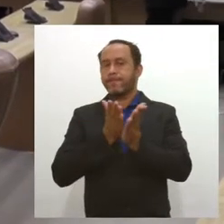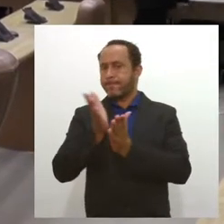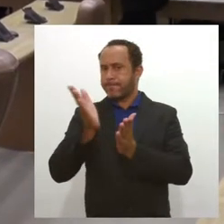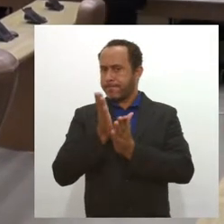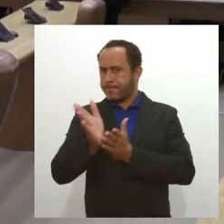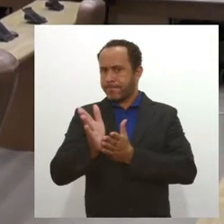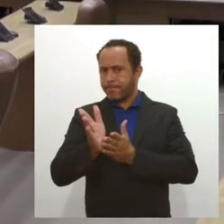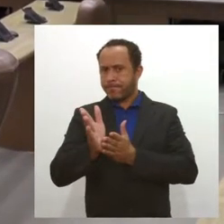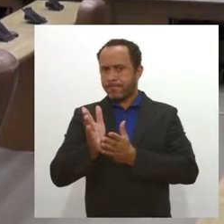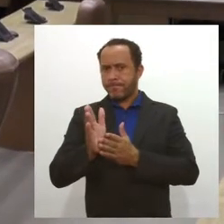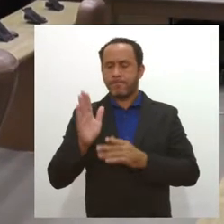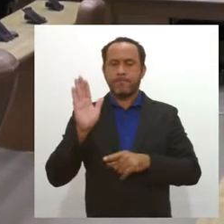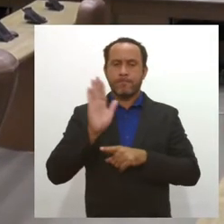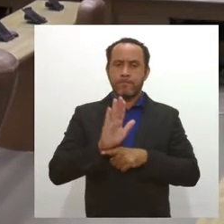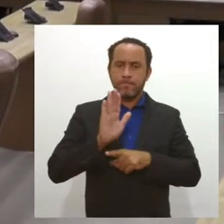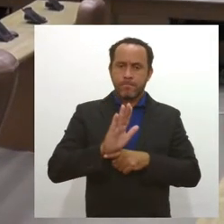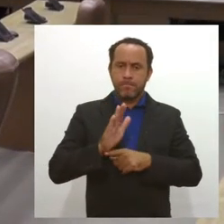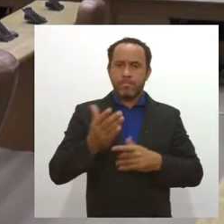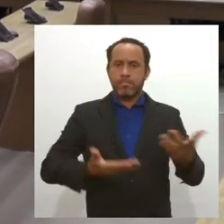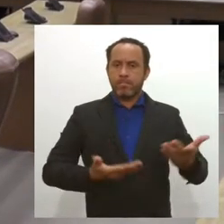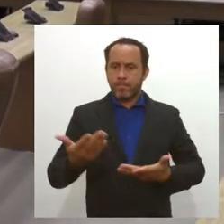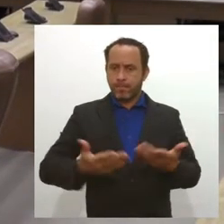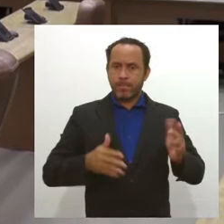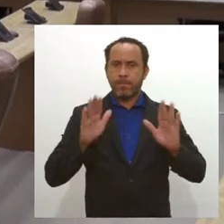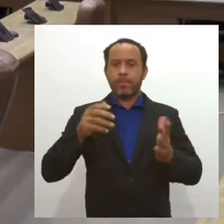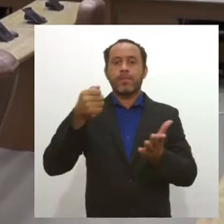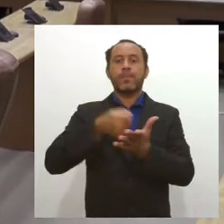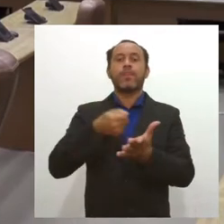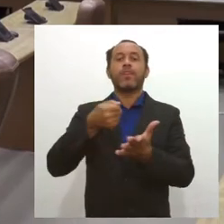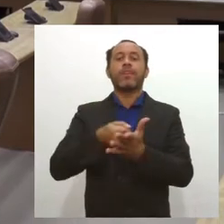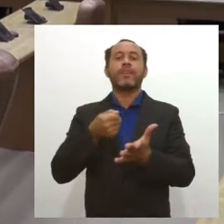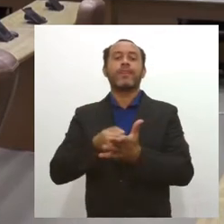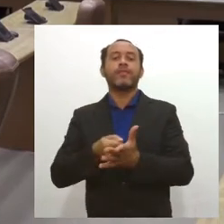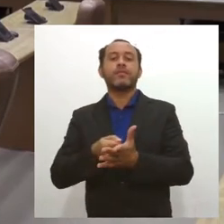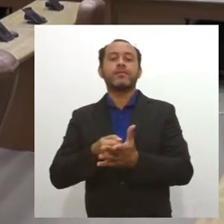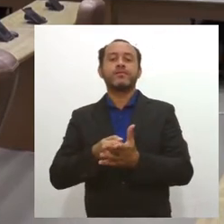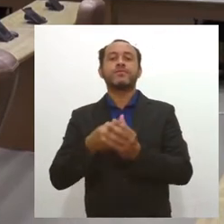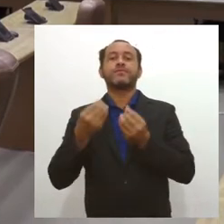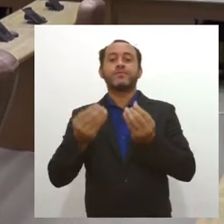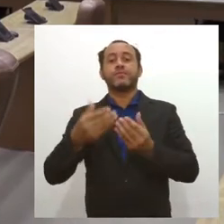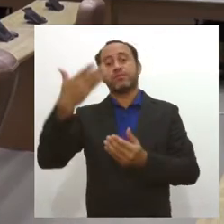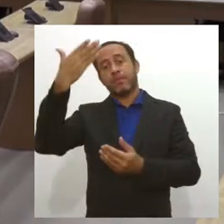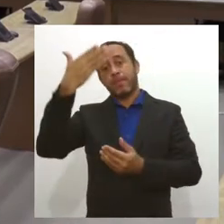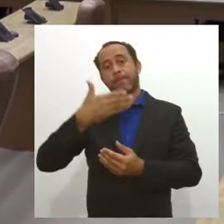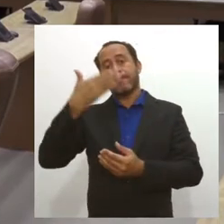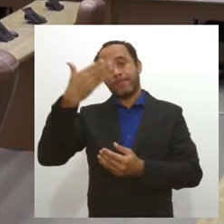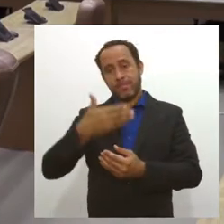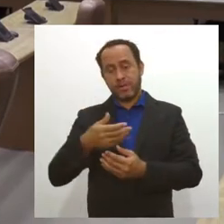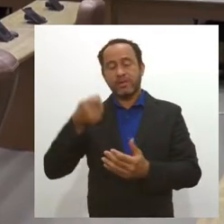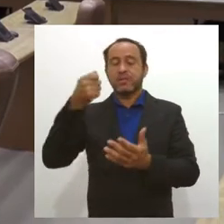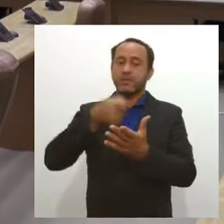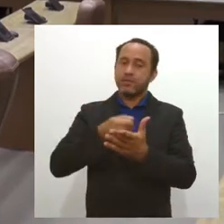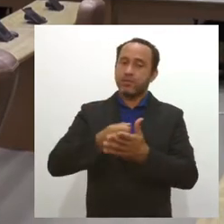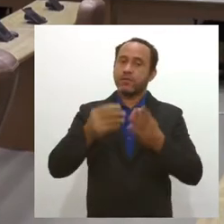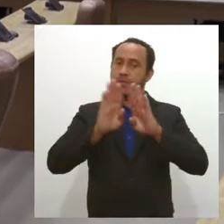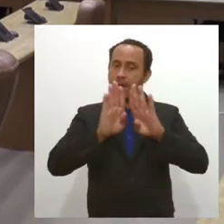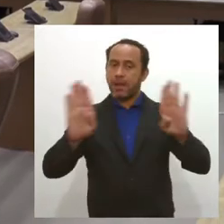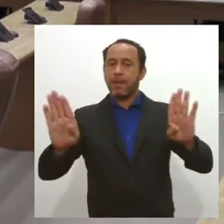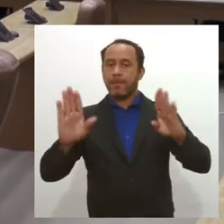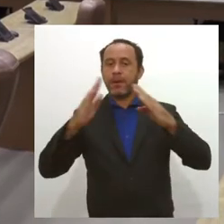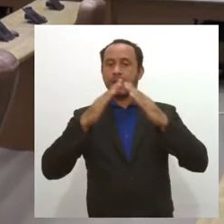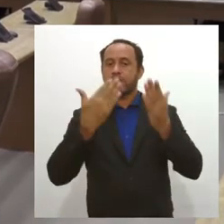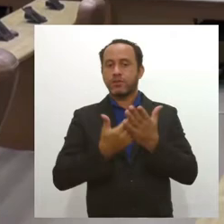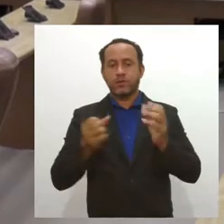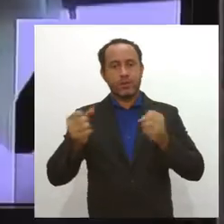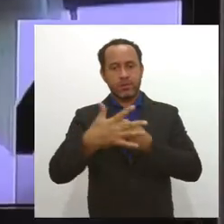qualidade do serviço, mas apenas impõe a obrigatoriedade de uma oferta presencial e força a reabertura das escolas durante